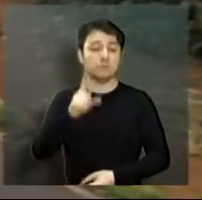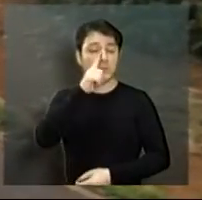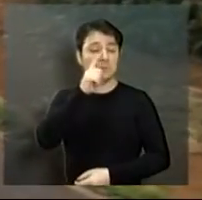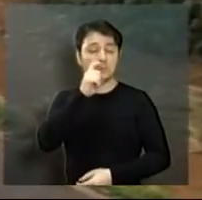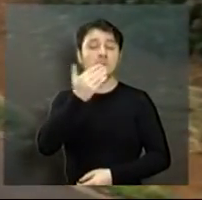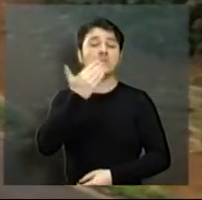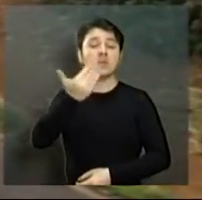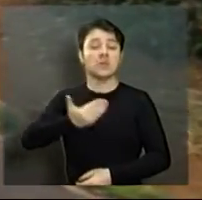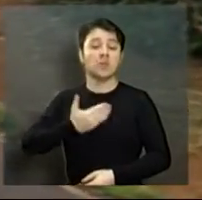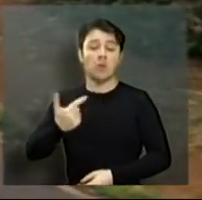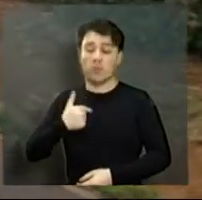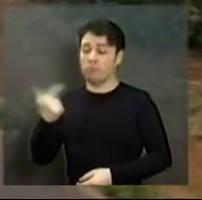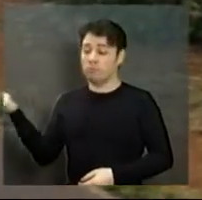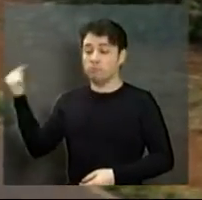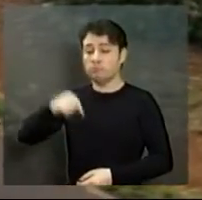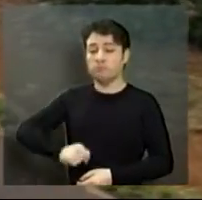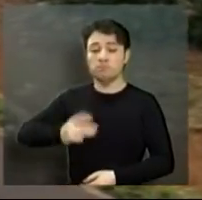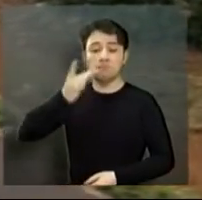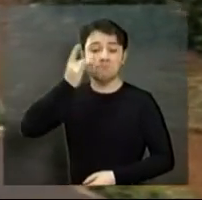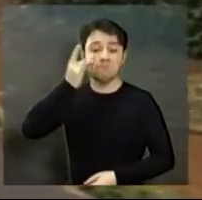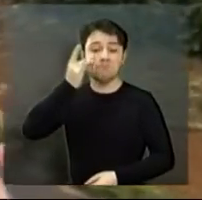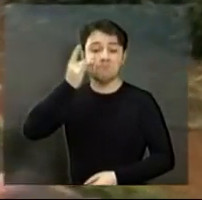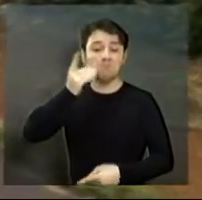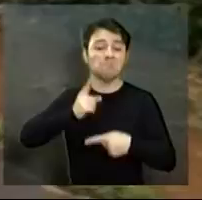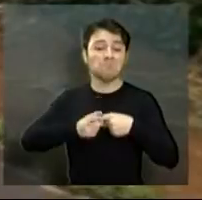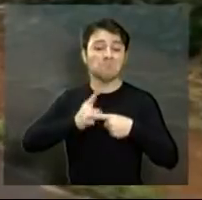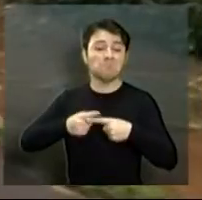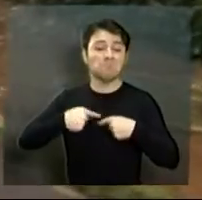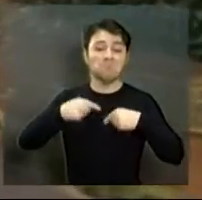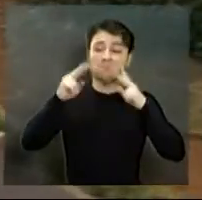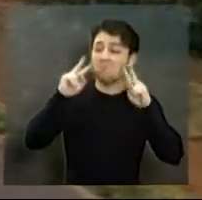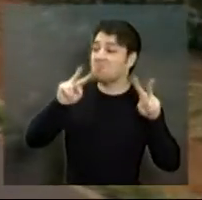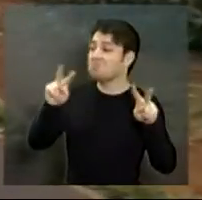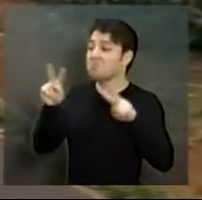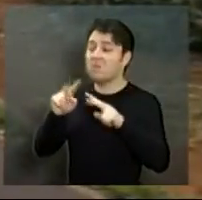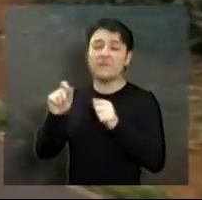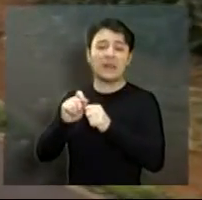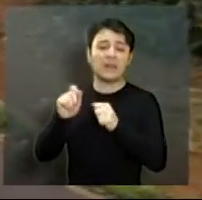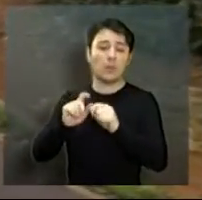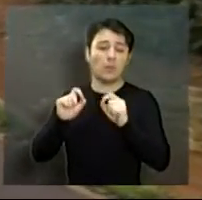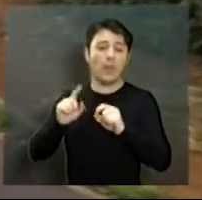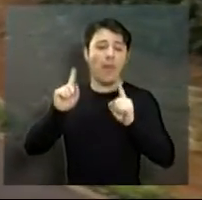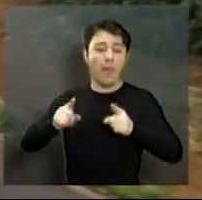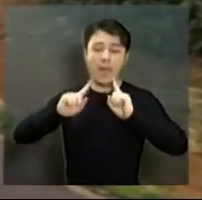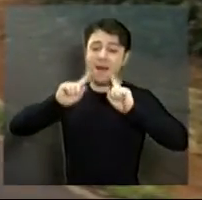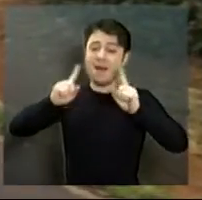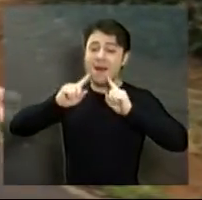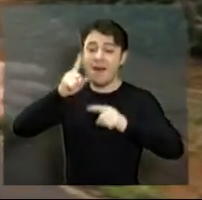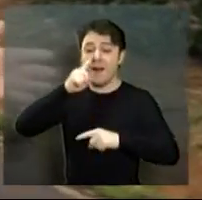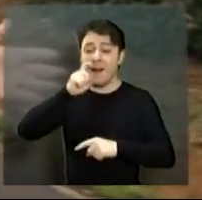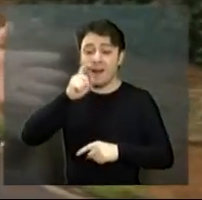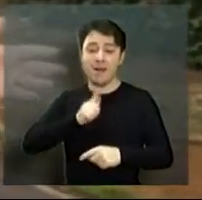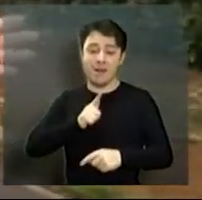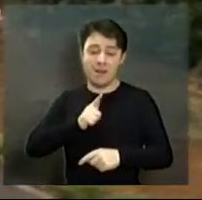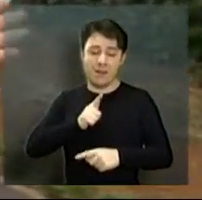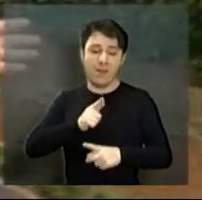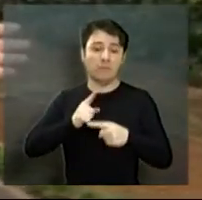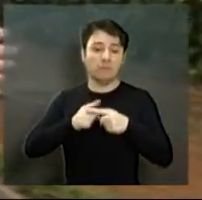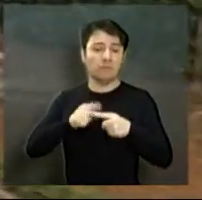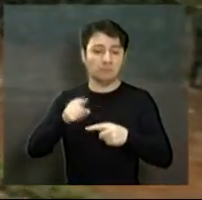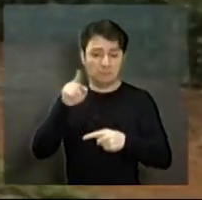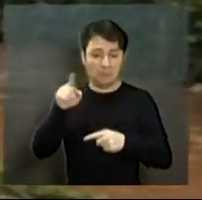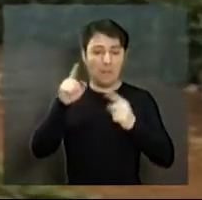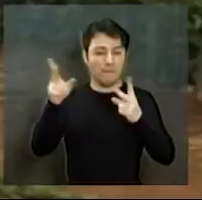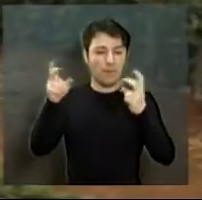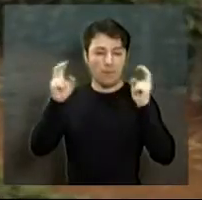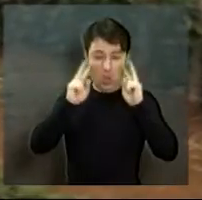viesse aqui ao local ver o que pode estar sendo feito. Qual o motivo aqui dessa reclamação dos pais aqui? Como vocês podem estar